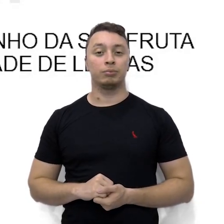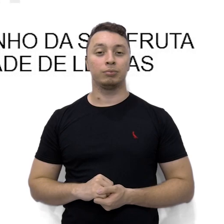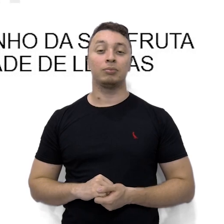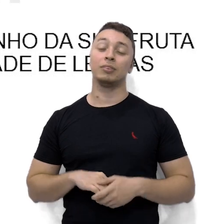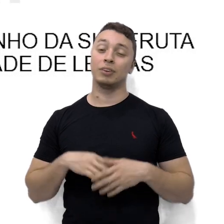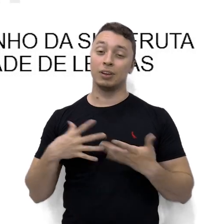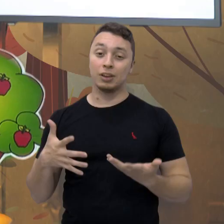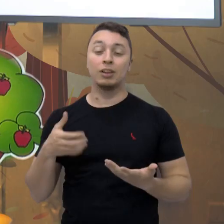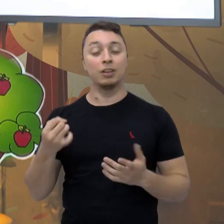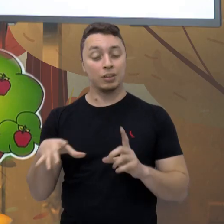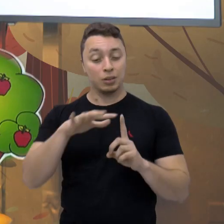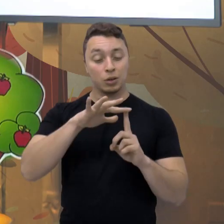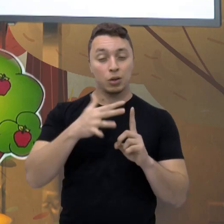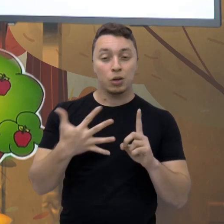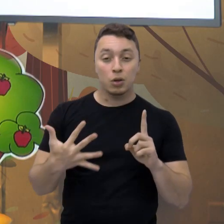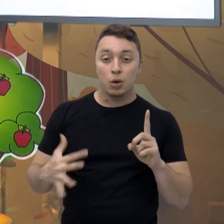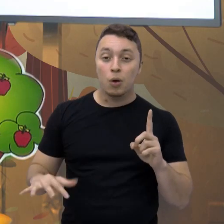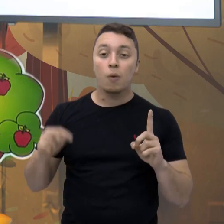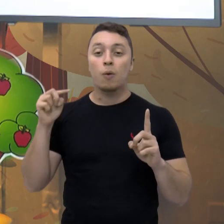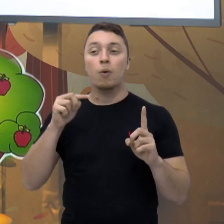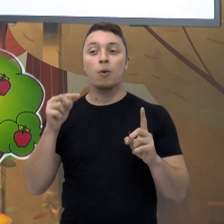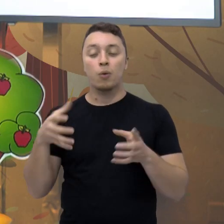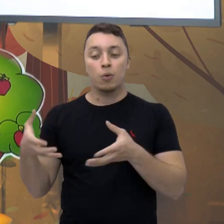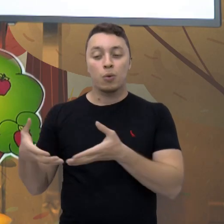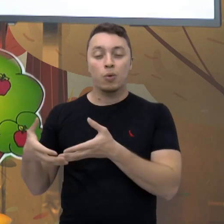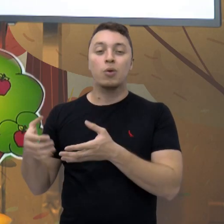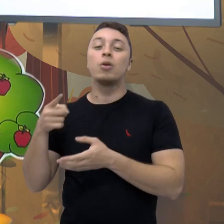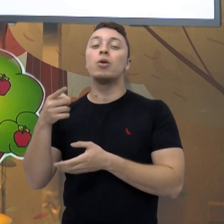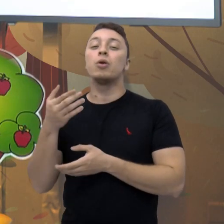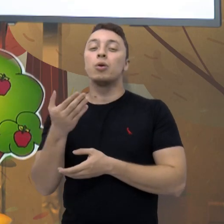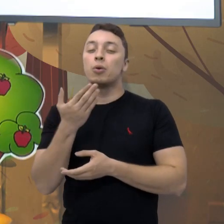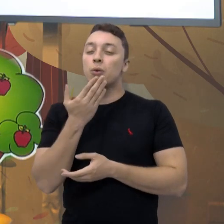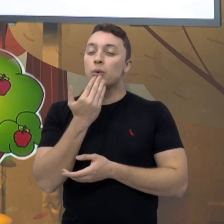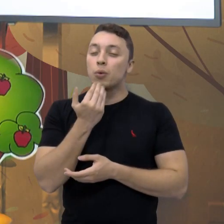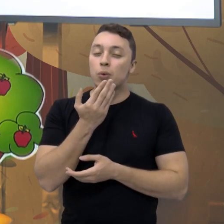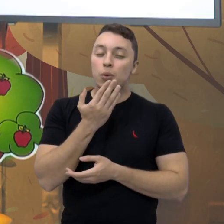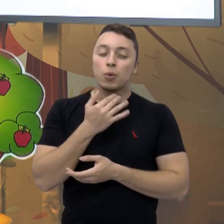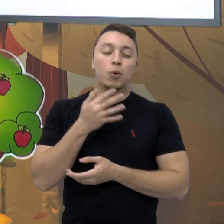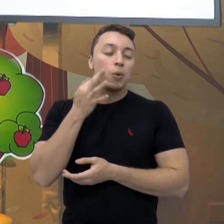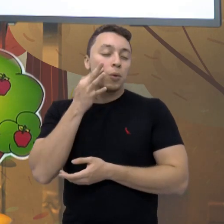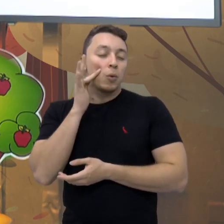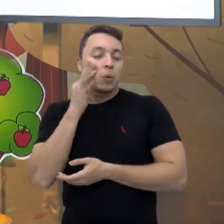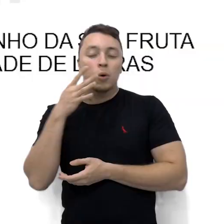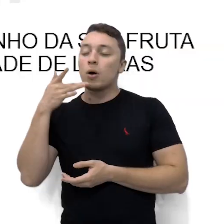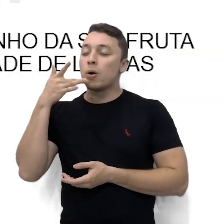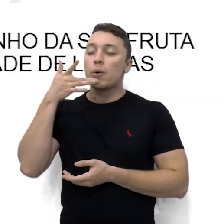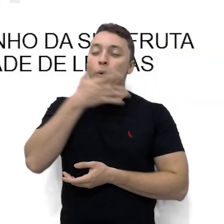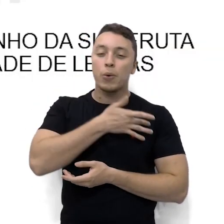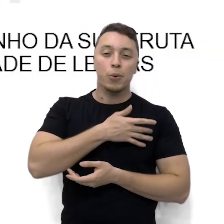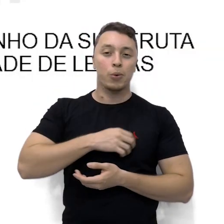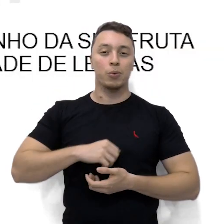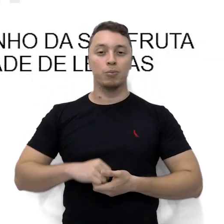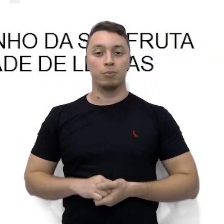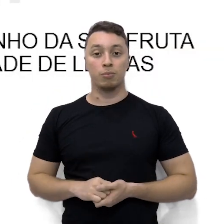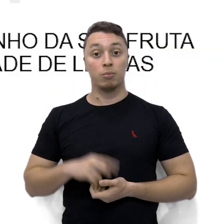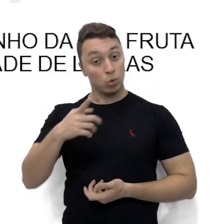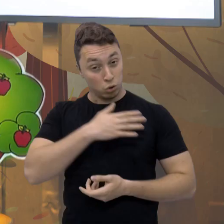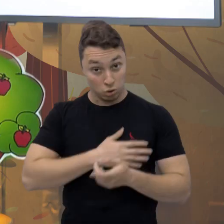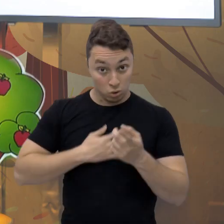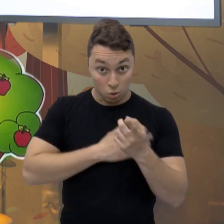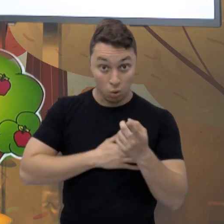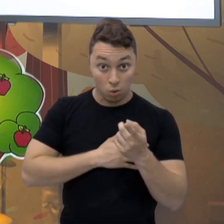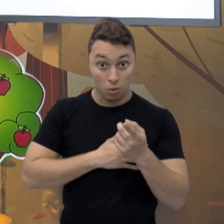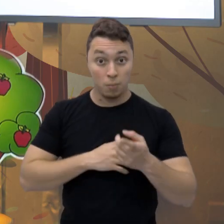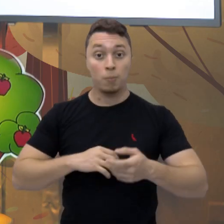é a estação das frutas. Olha aí uma bandeja de frutas bem gostosa. A terceira questão, você gosta de frutas?